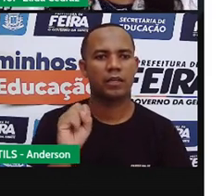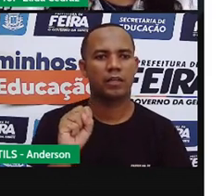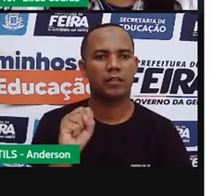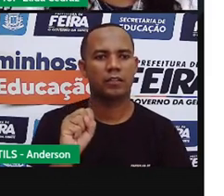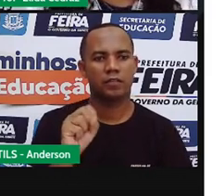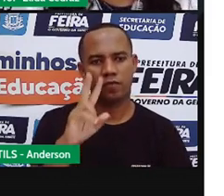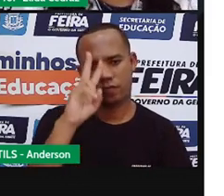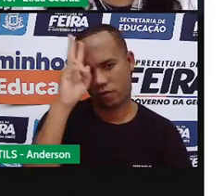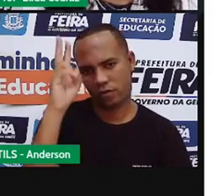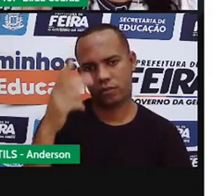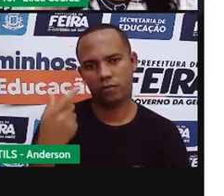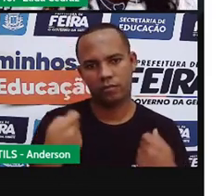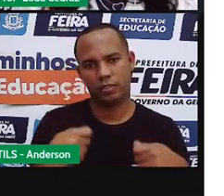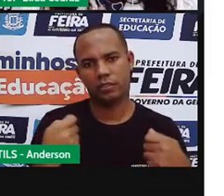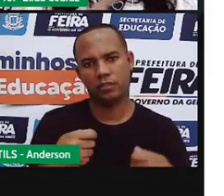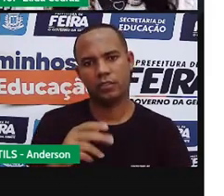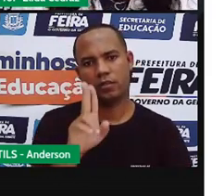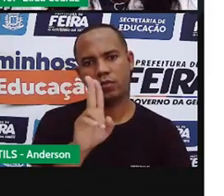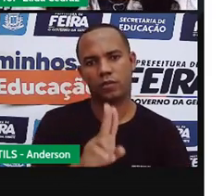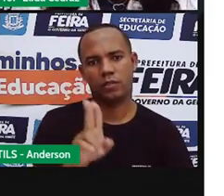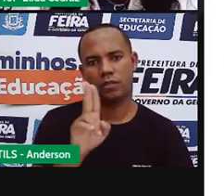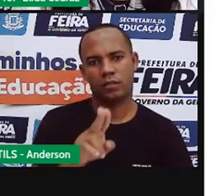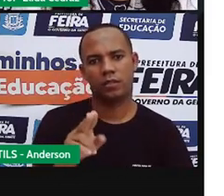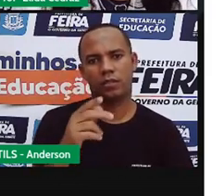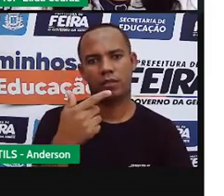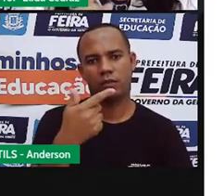você vai precisar usar dois R.